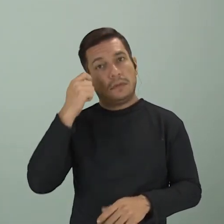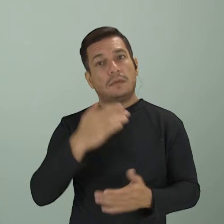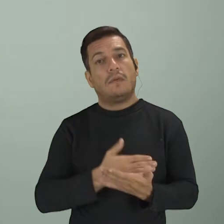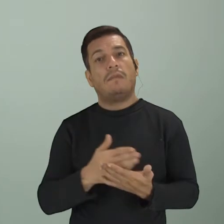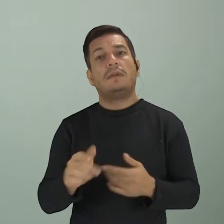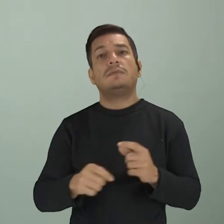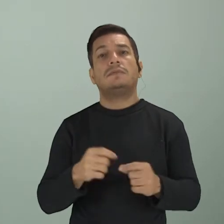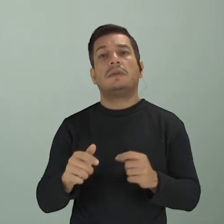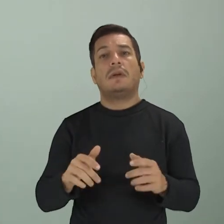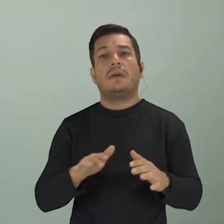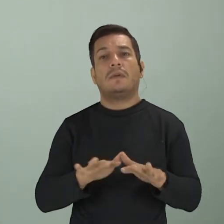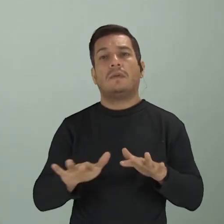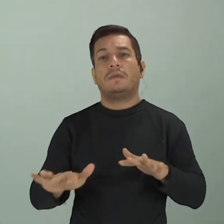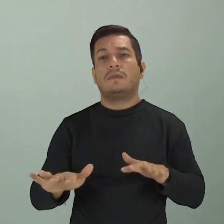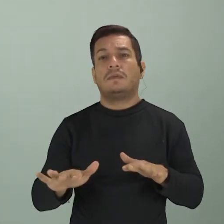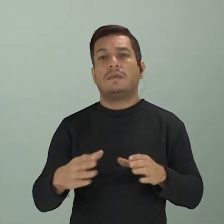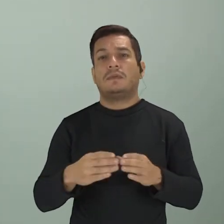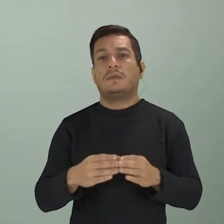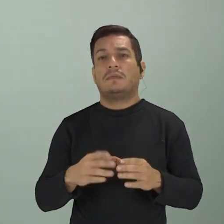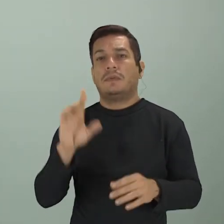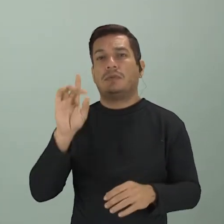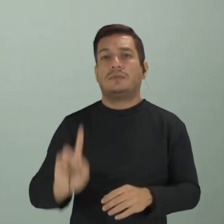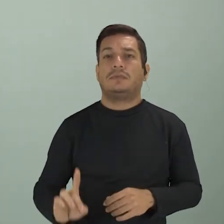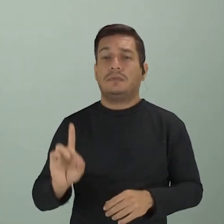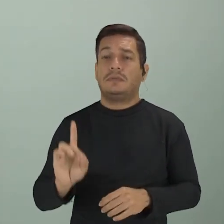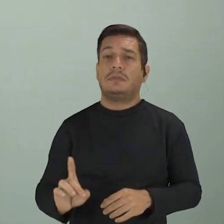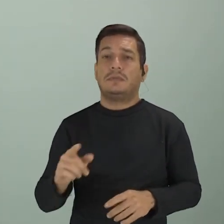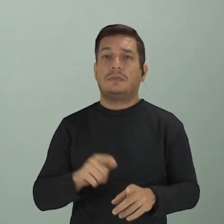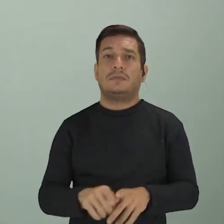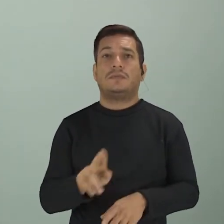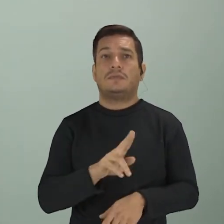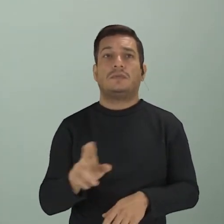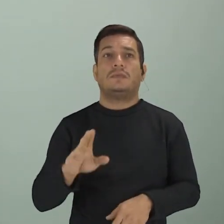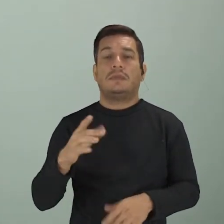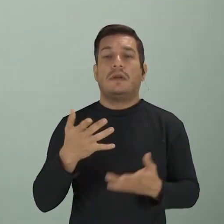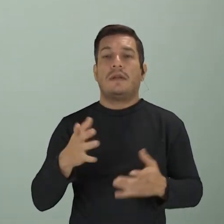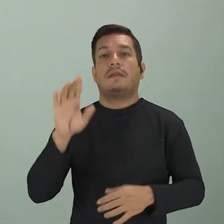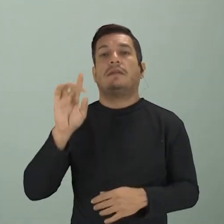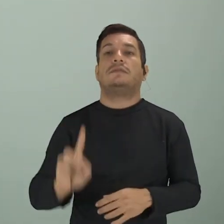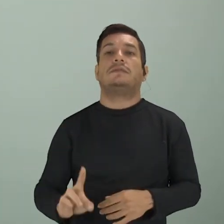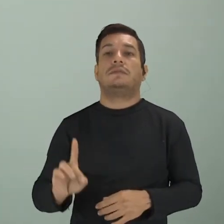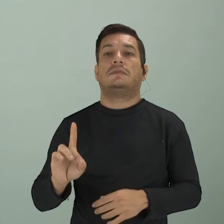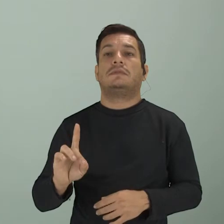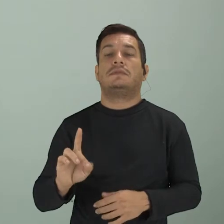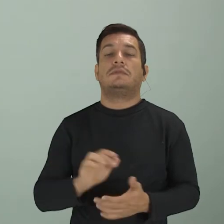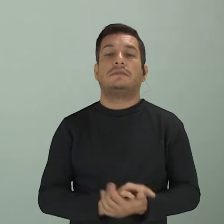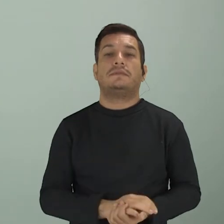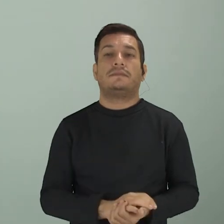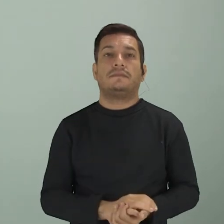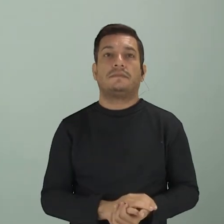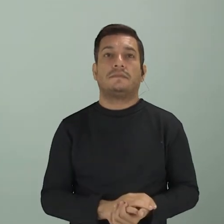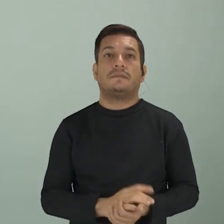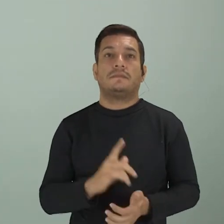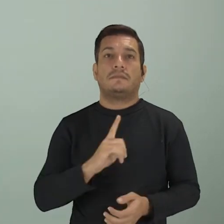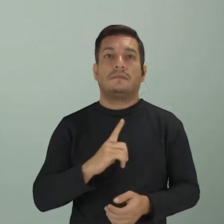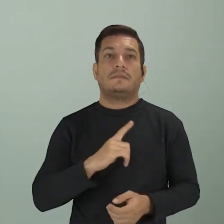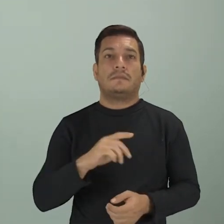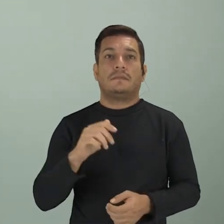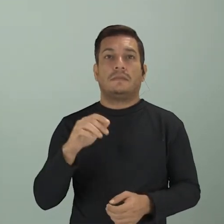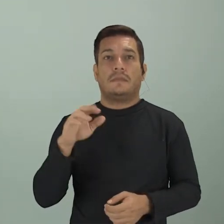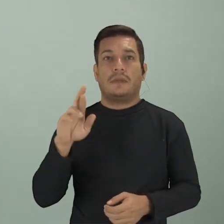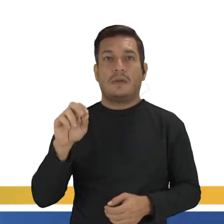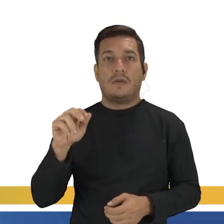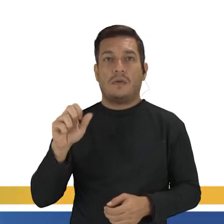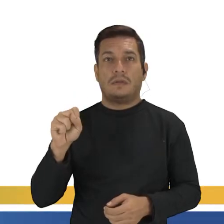começam esse movimento, né? Pelo direito civis, né? O próprio nome já diz, querem direitos civis. A gente tem aí a Rosa